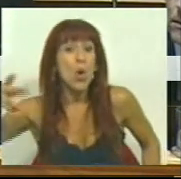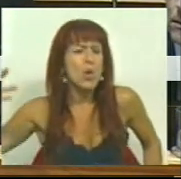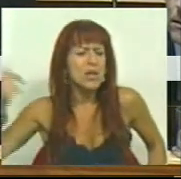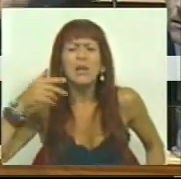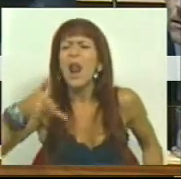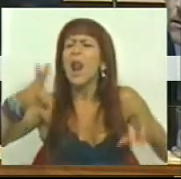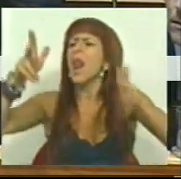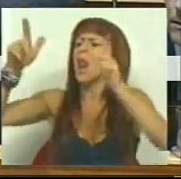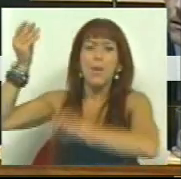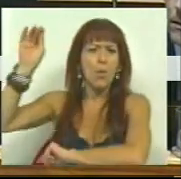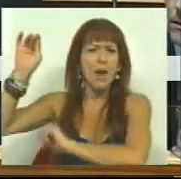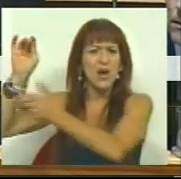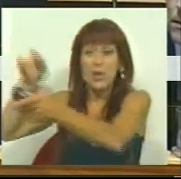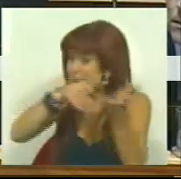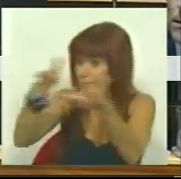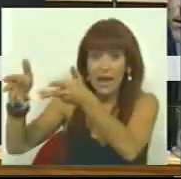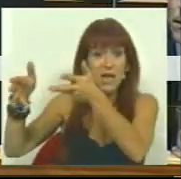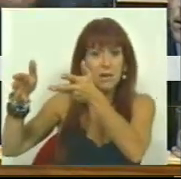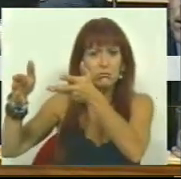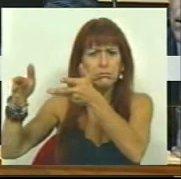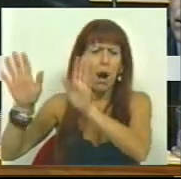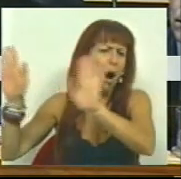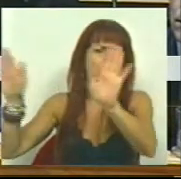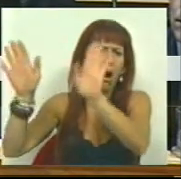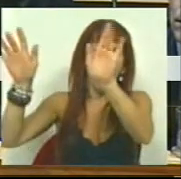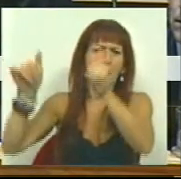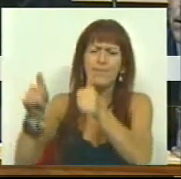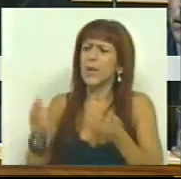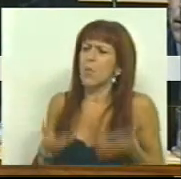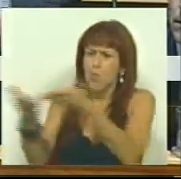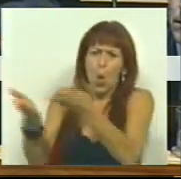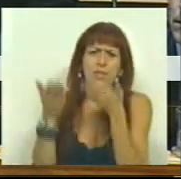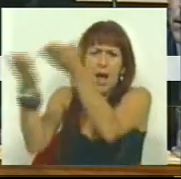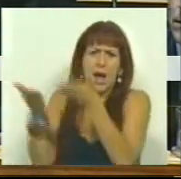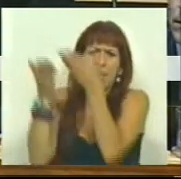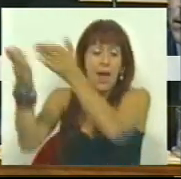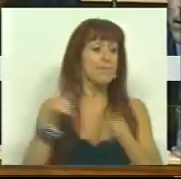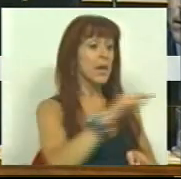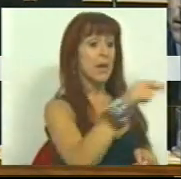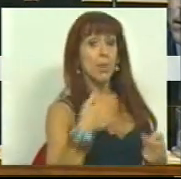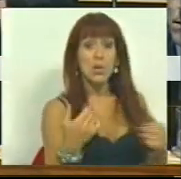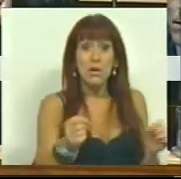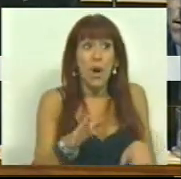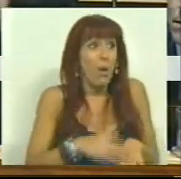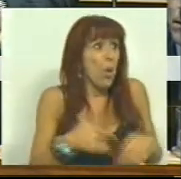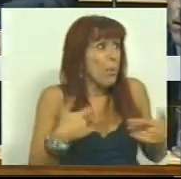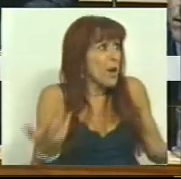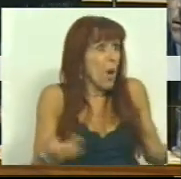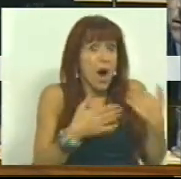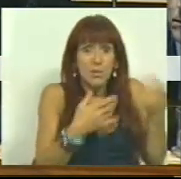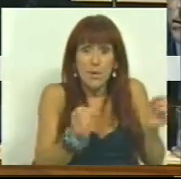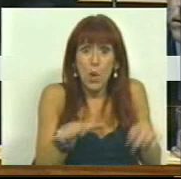estão à disposição da banca, para esses, é sempre de mãos rotas. Para aqueles que não tiveram culpa nem